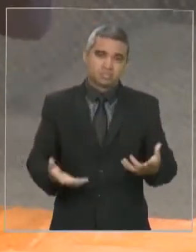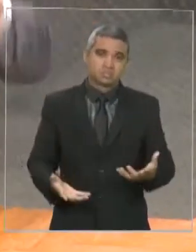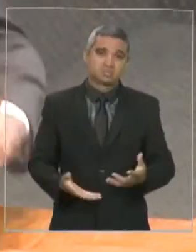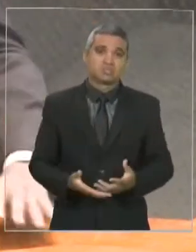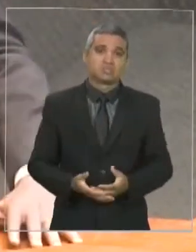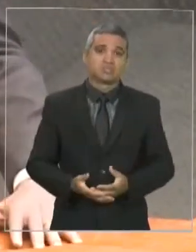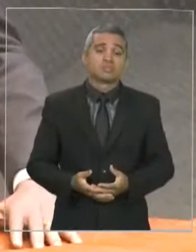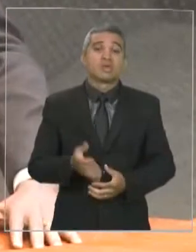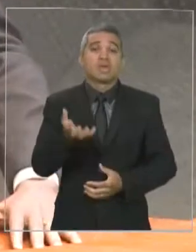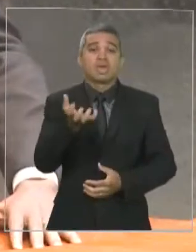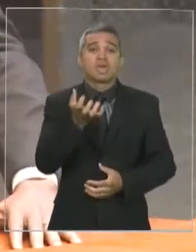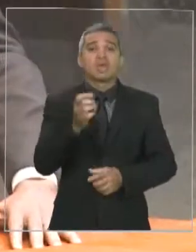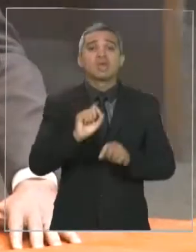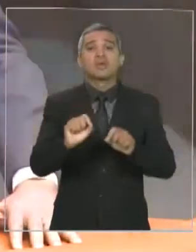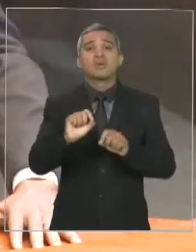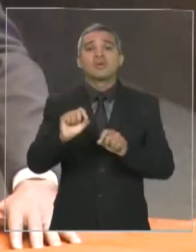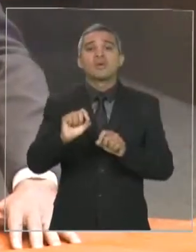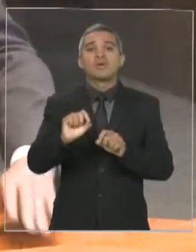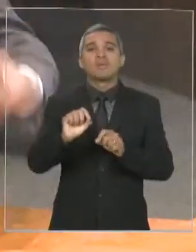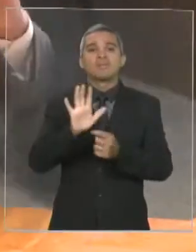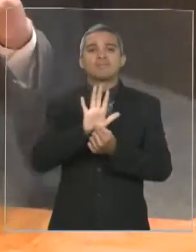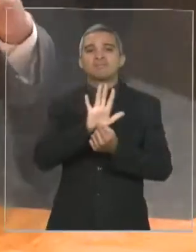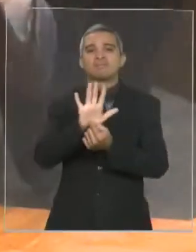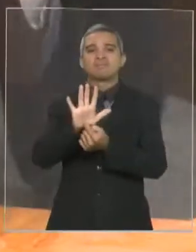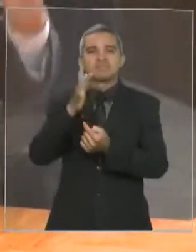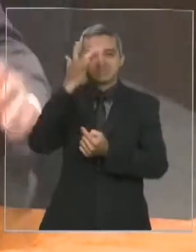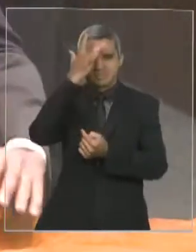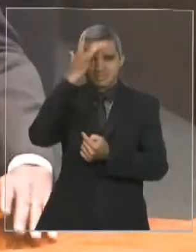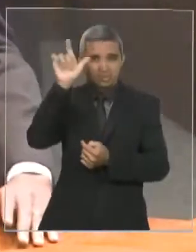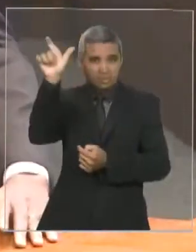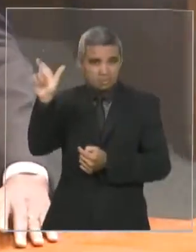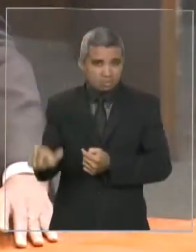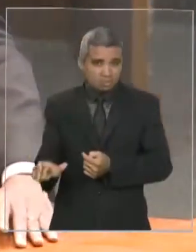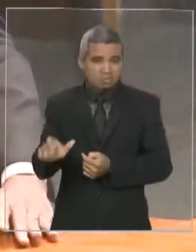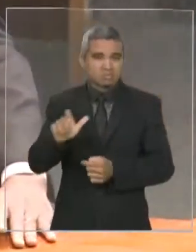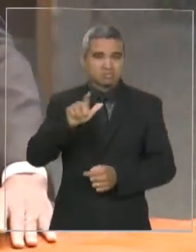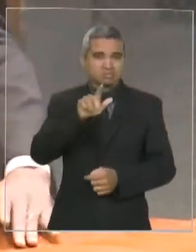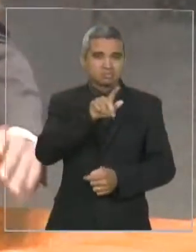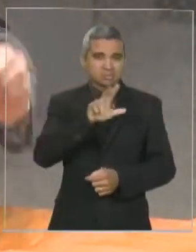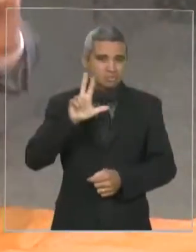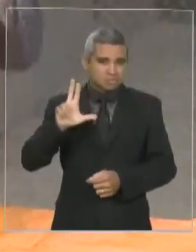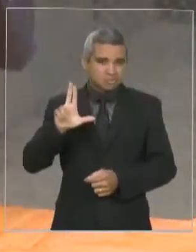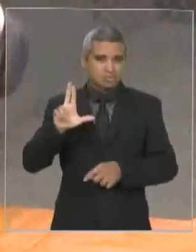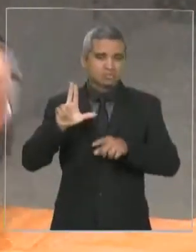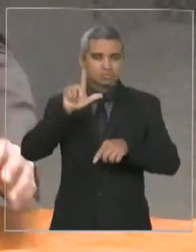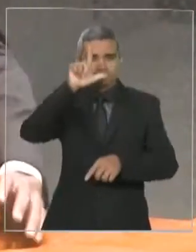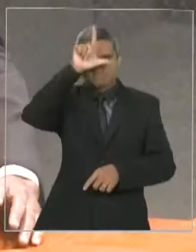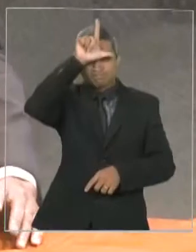líder popular da história do Brasil da disputa eleitoral de 2018.